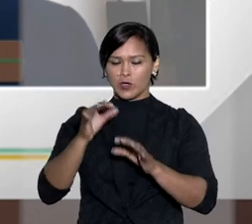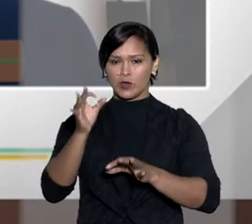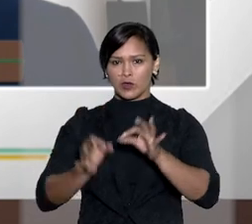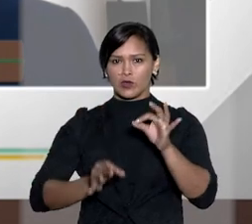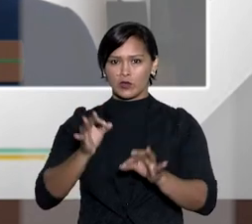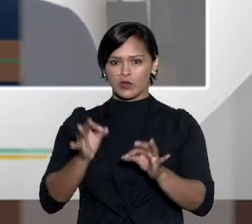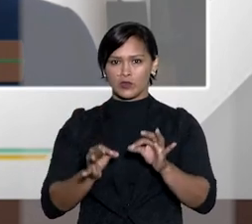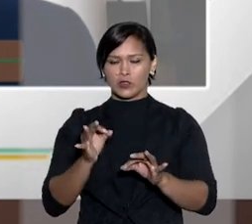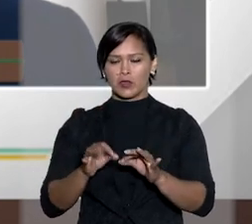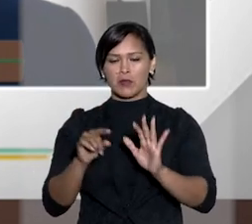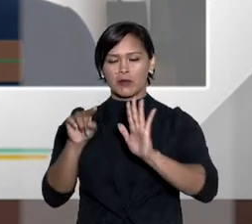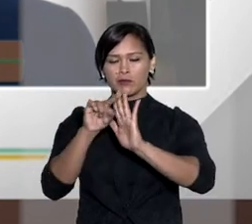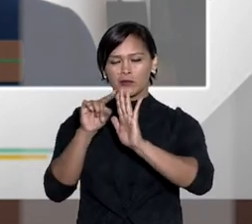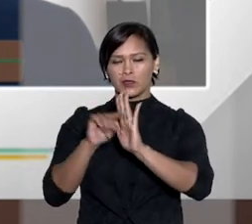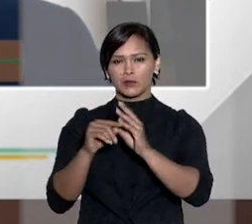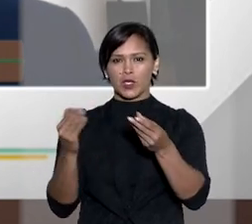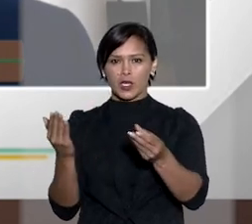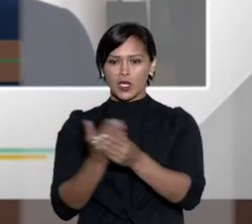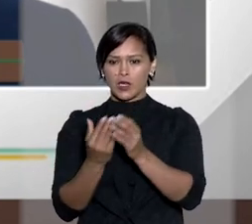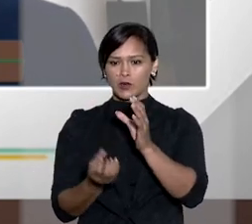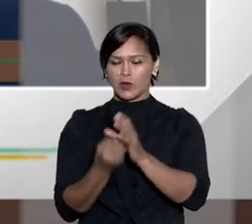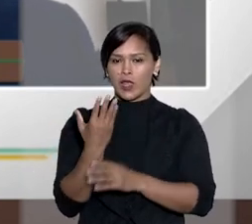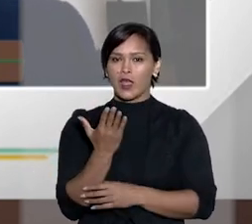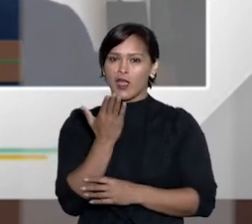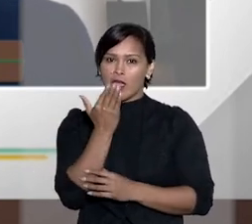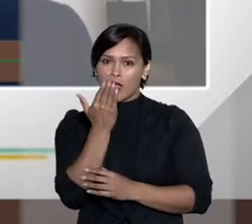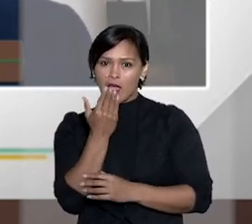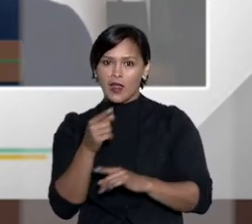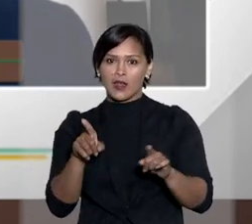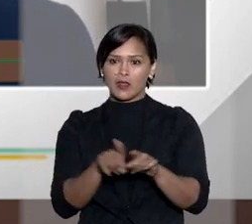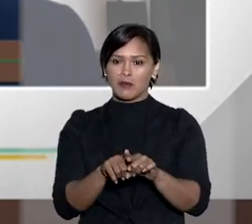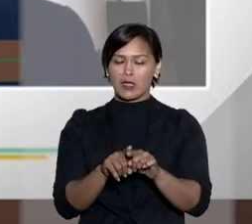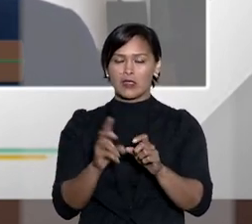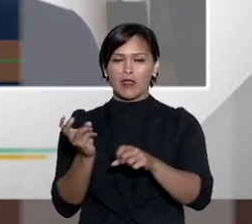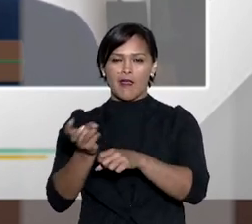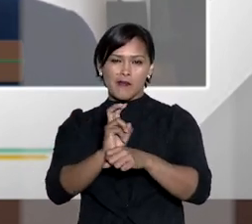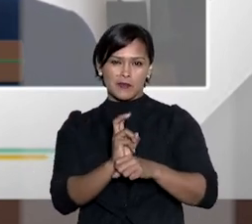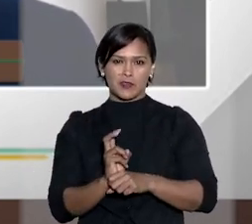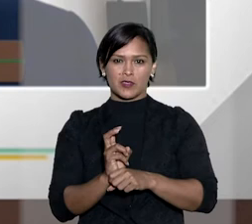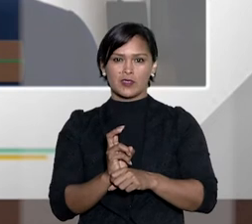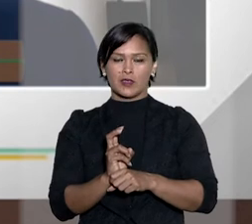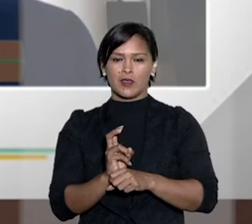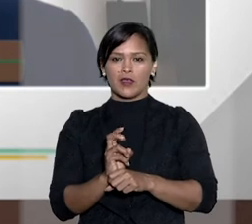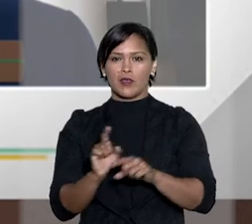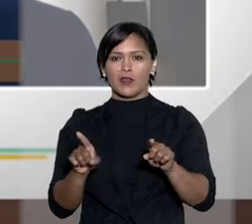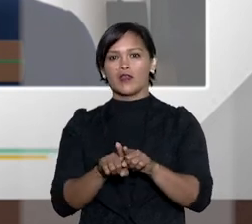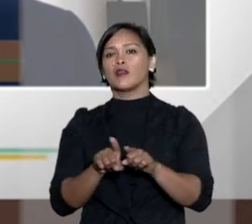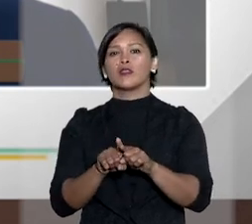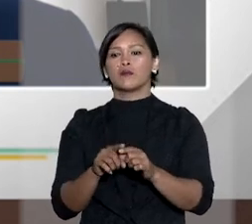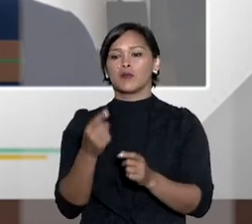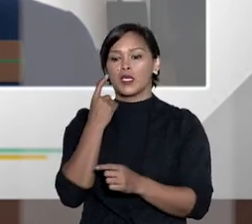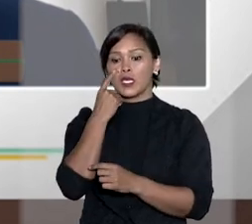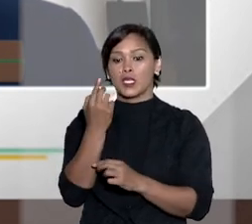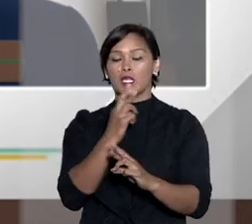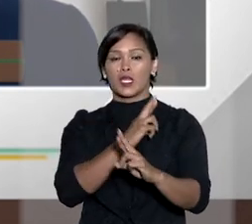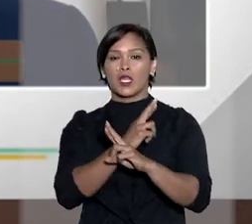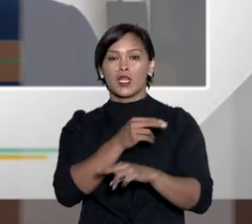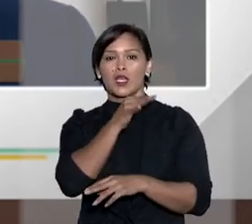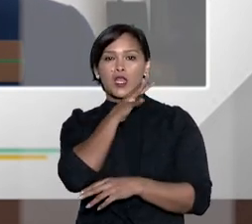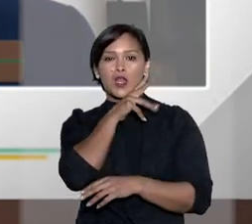qual foi excluída da sua competência o julgamento de determinadas causas de natureza alimentar alimentar fiscal